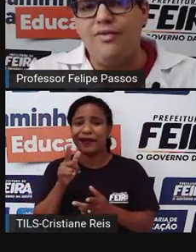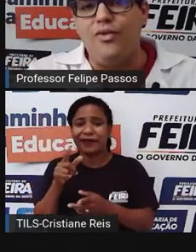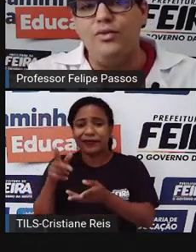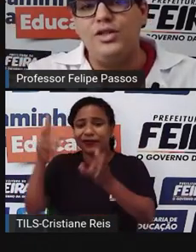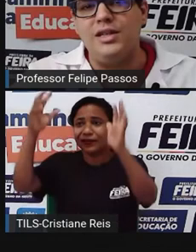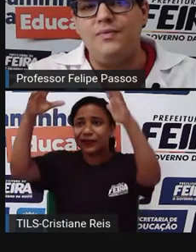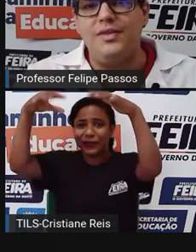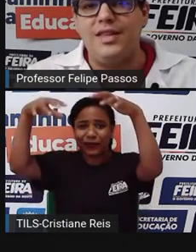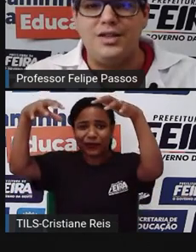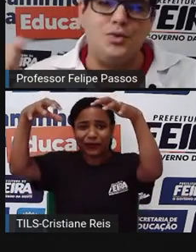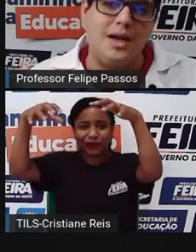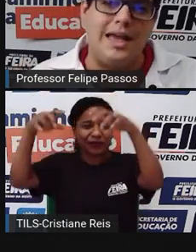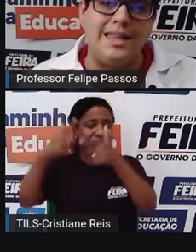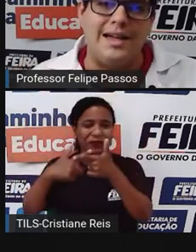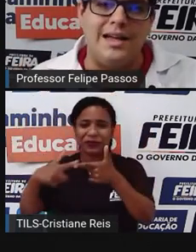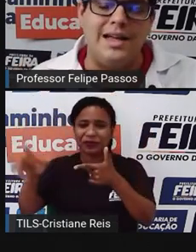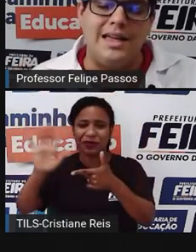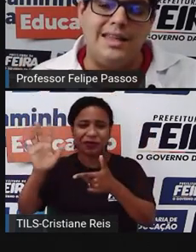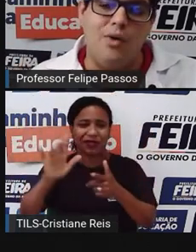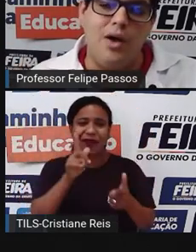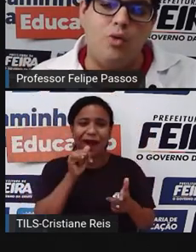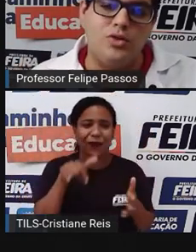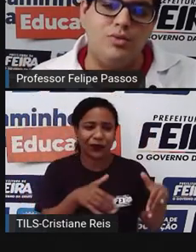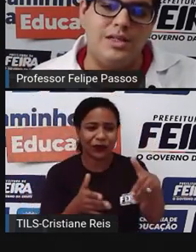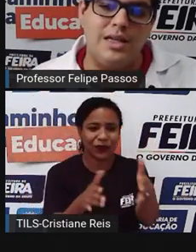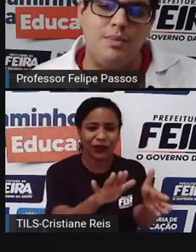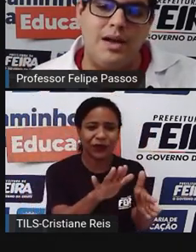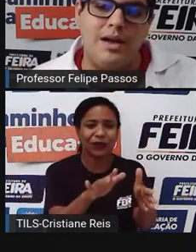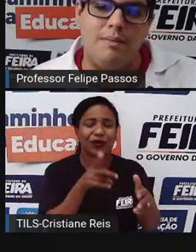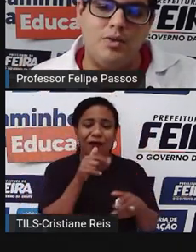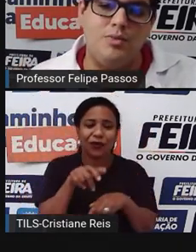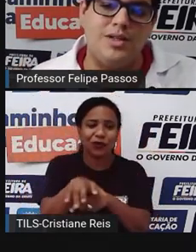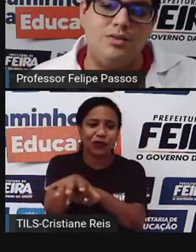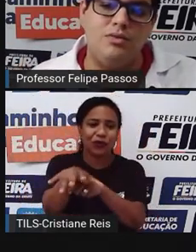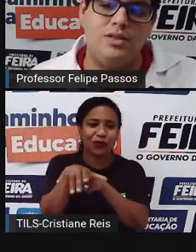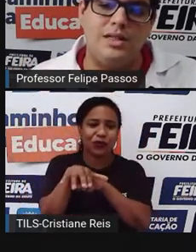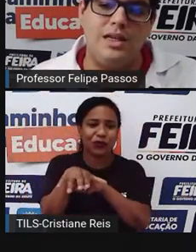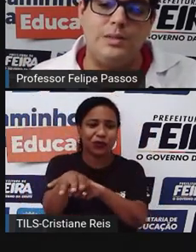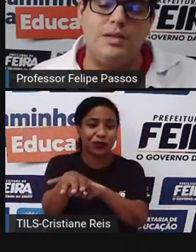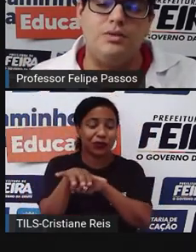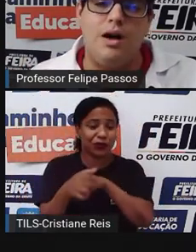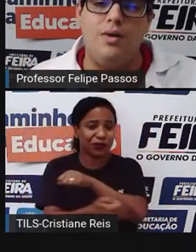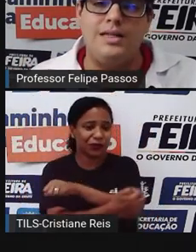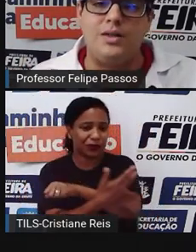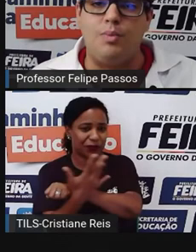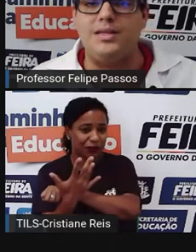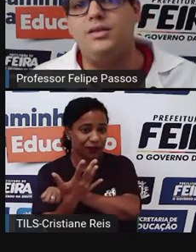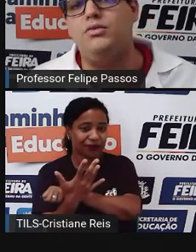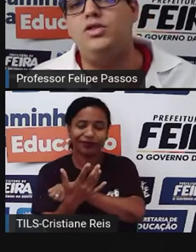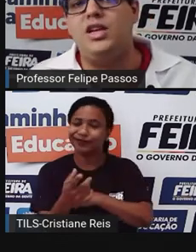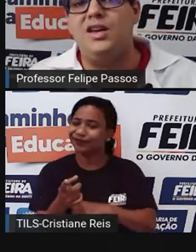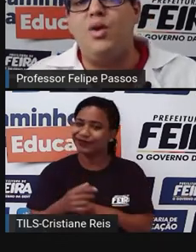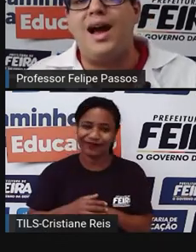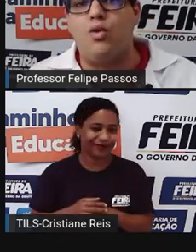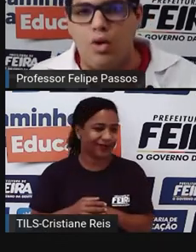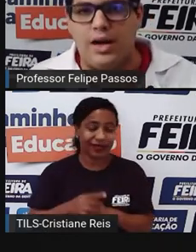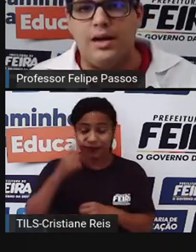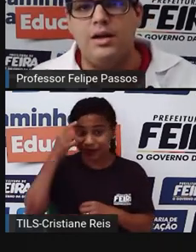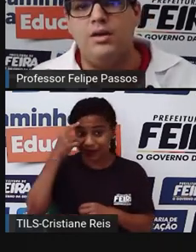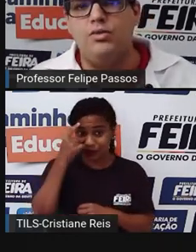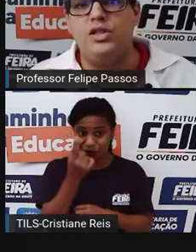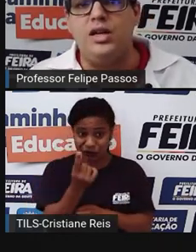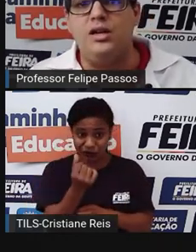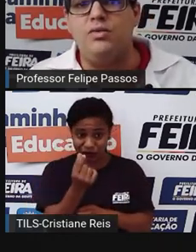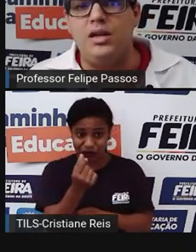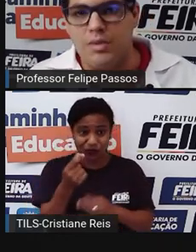cortando a fonte da sua renda. Então, eu costumo dizer para os meus alunos que esse pessoal eles estão pensando no dinheiro agora,